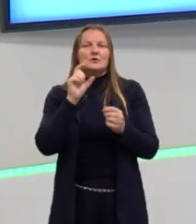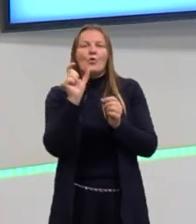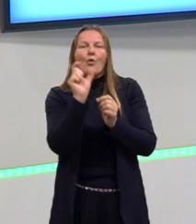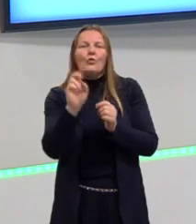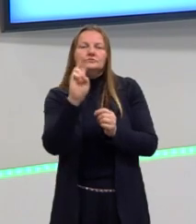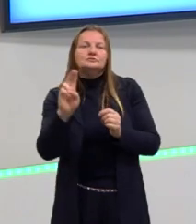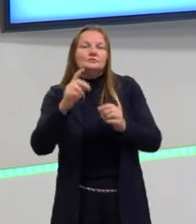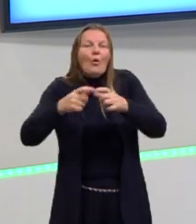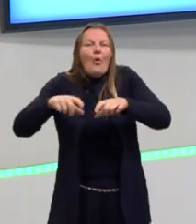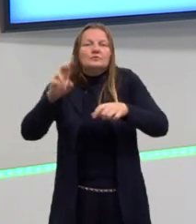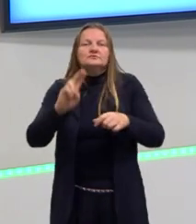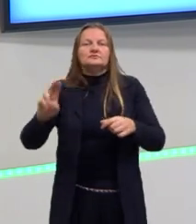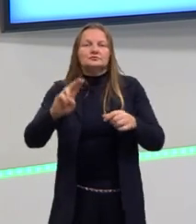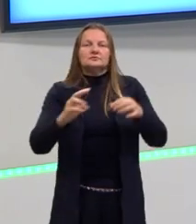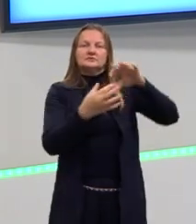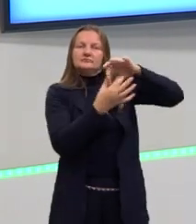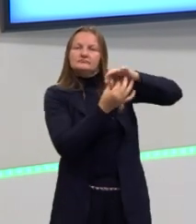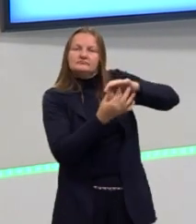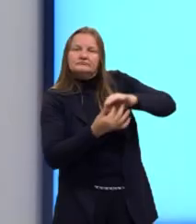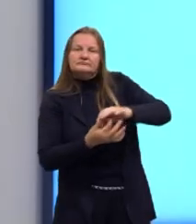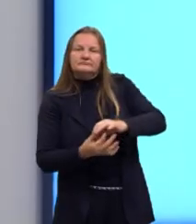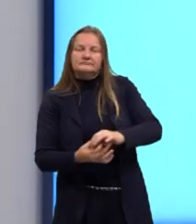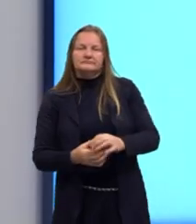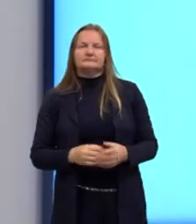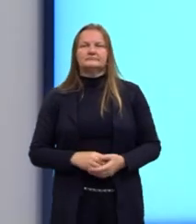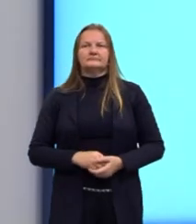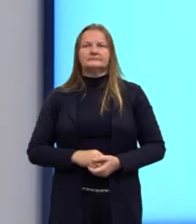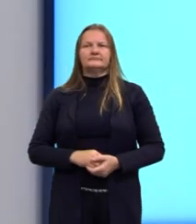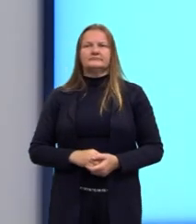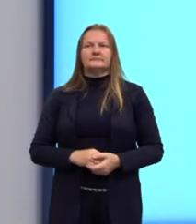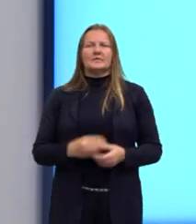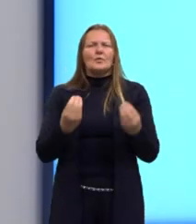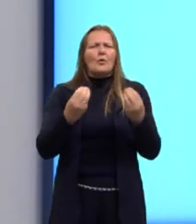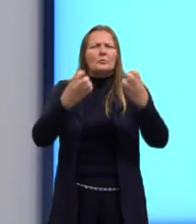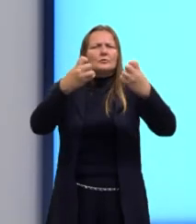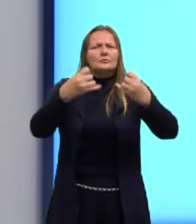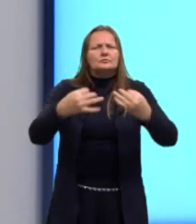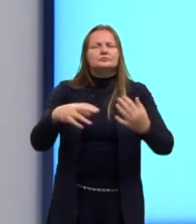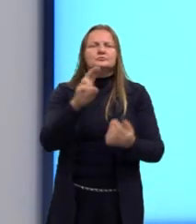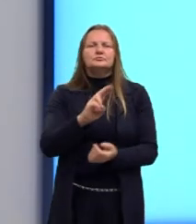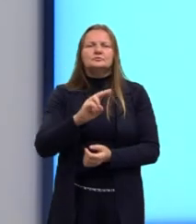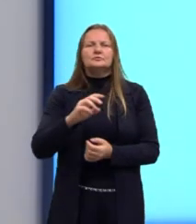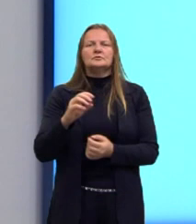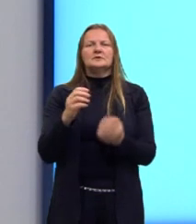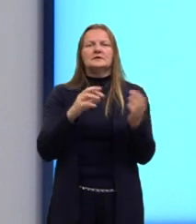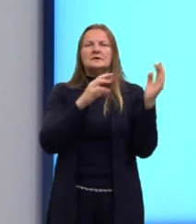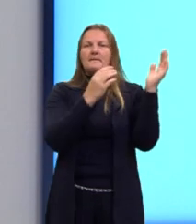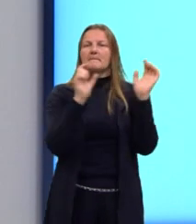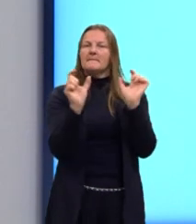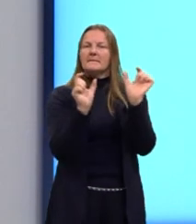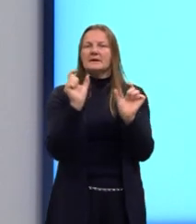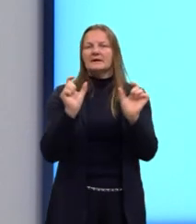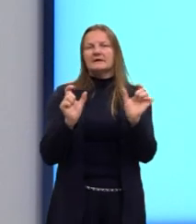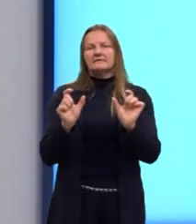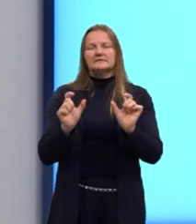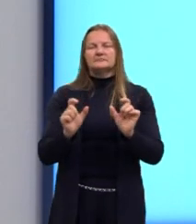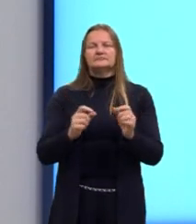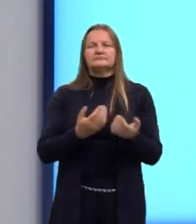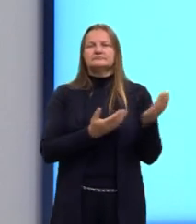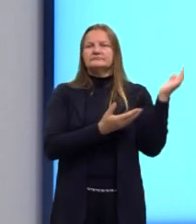Então, nós usamos essa palavra para isso. O therefore, portanto, né? Once, já que é consequently,